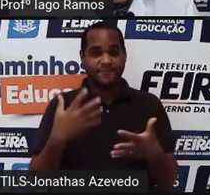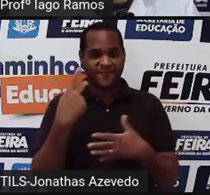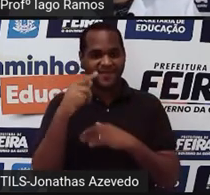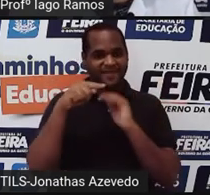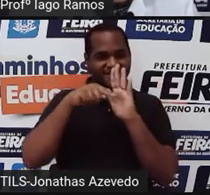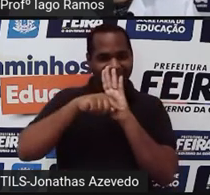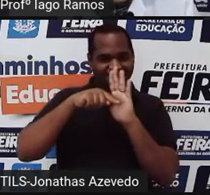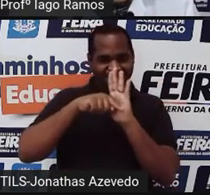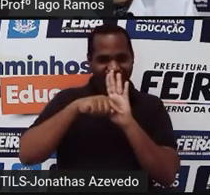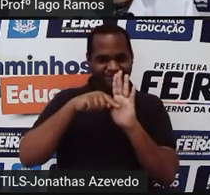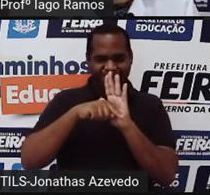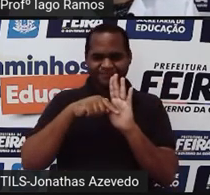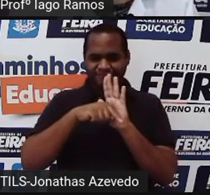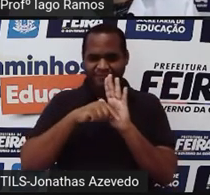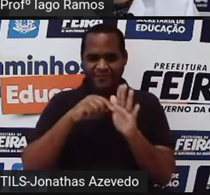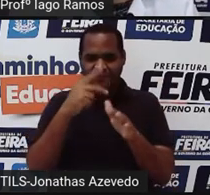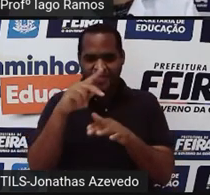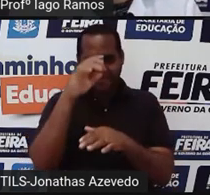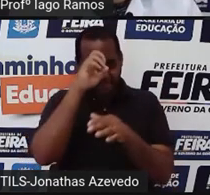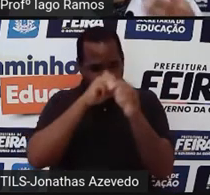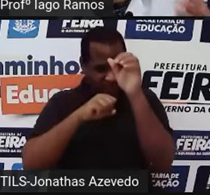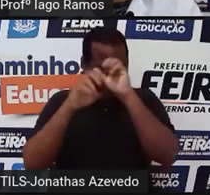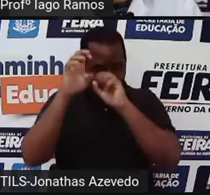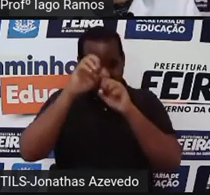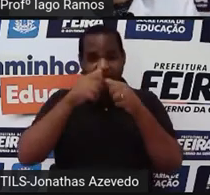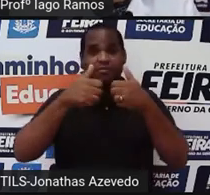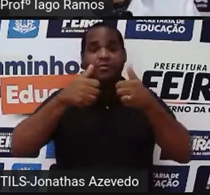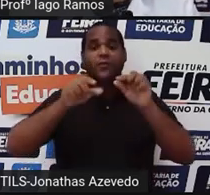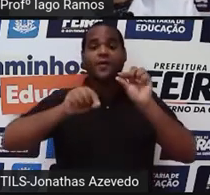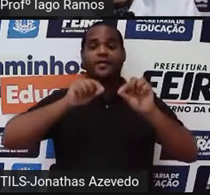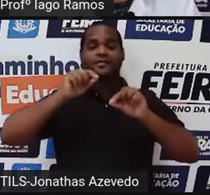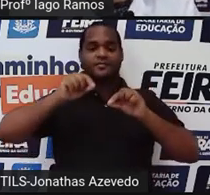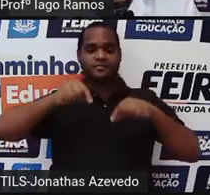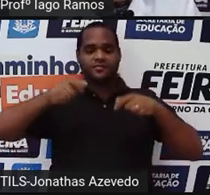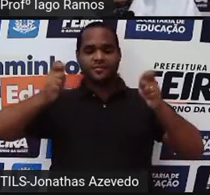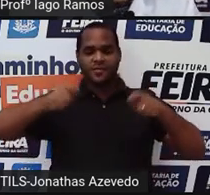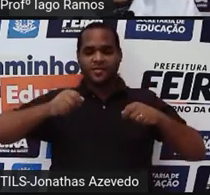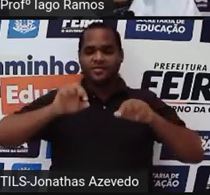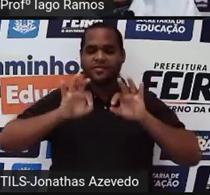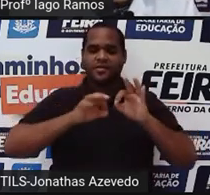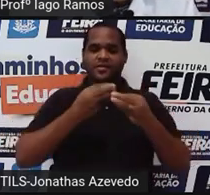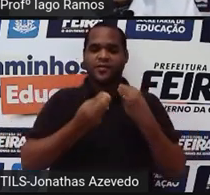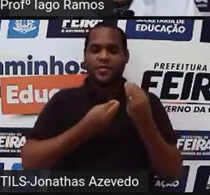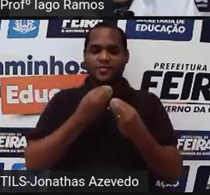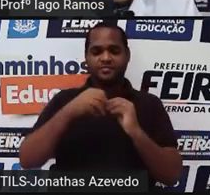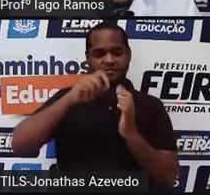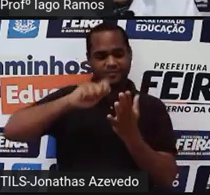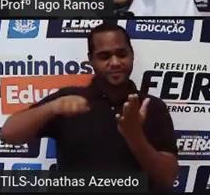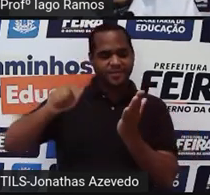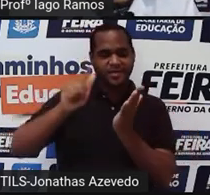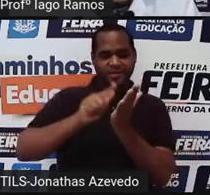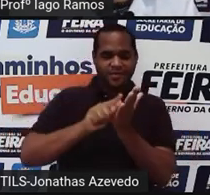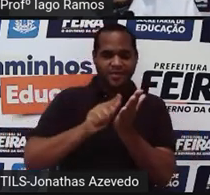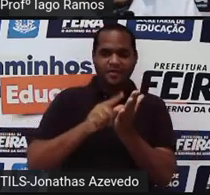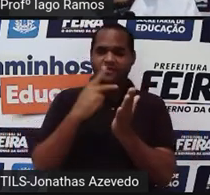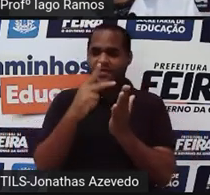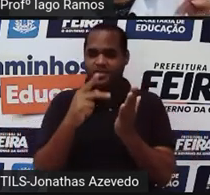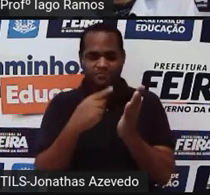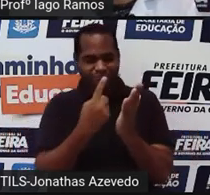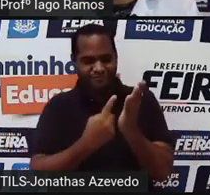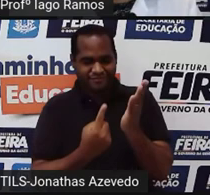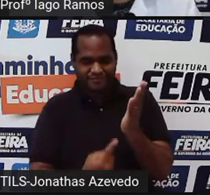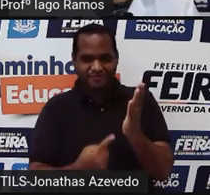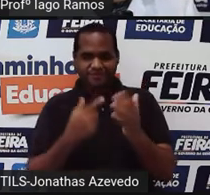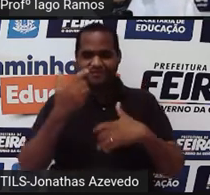avaliar o que você aprendeu nessa aula e você pode fazer isso escrevendo, né? Num papel, no seu caderno, um